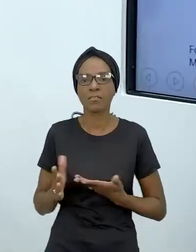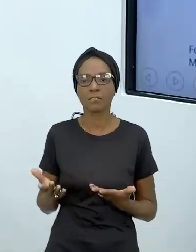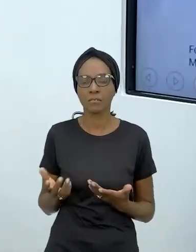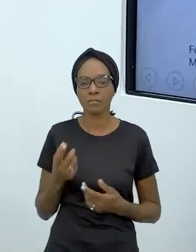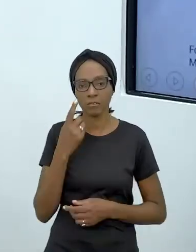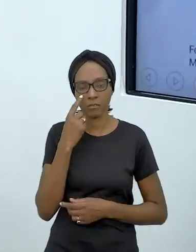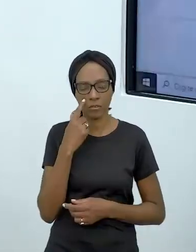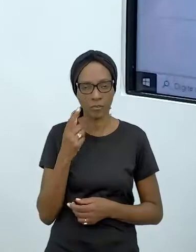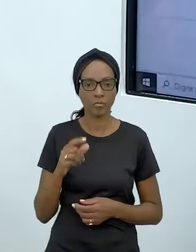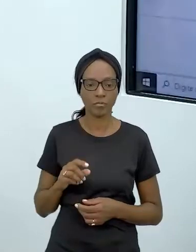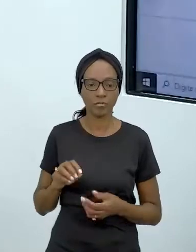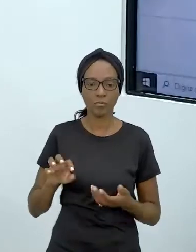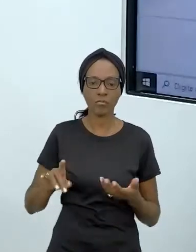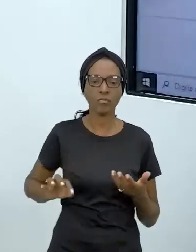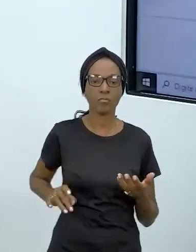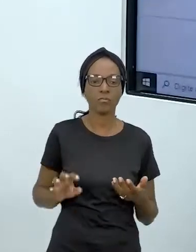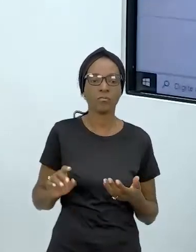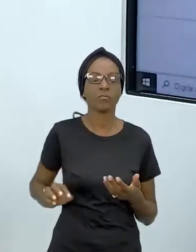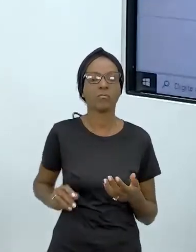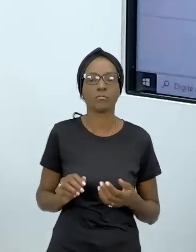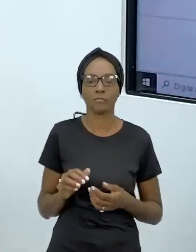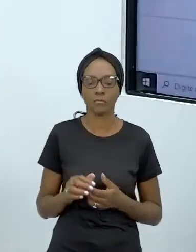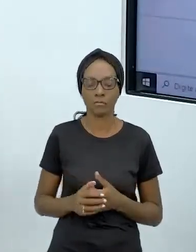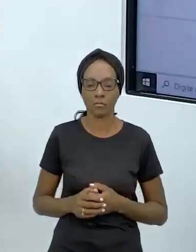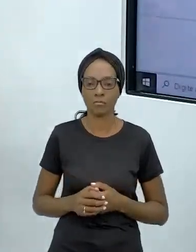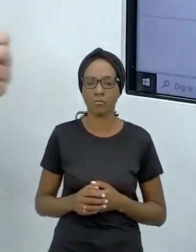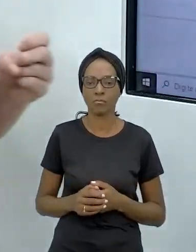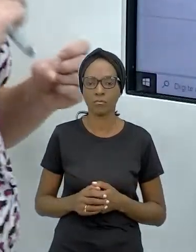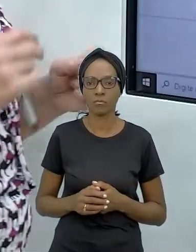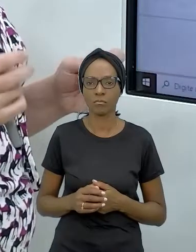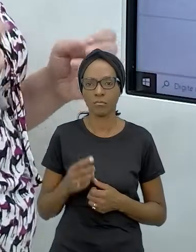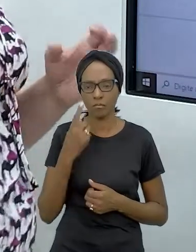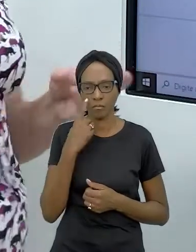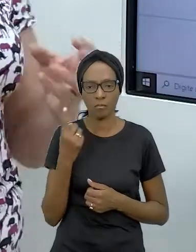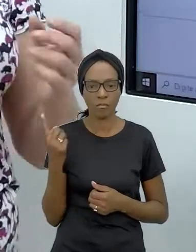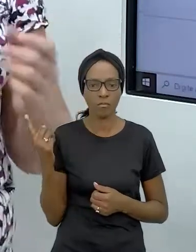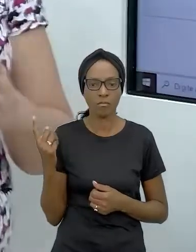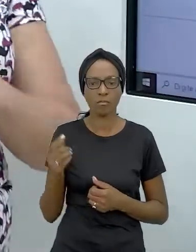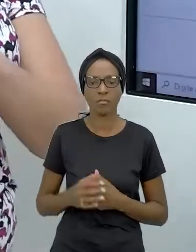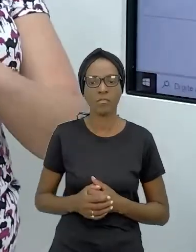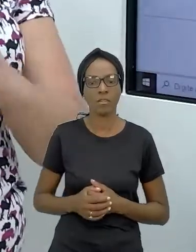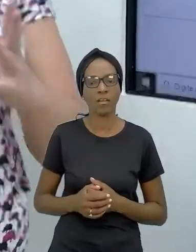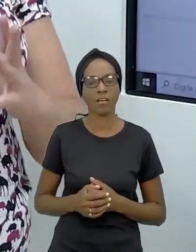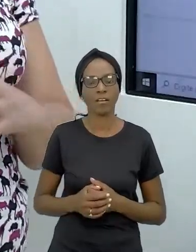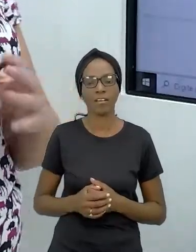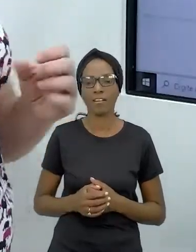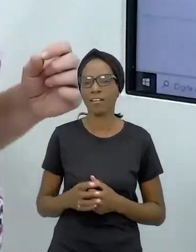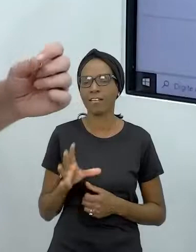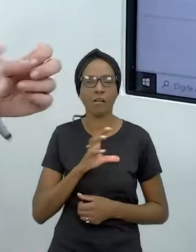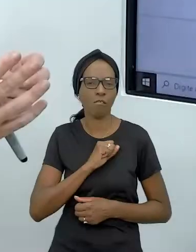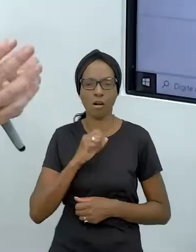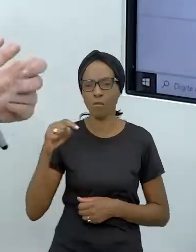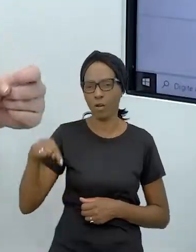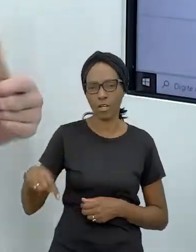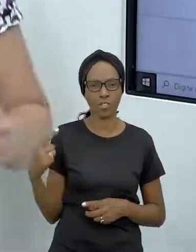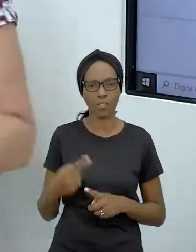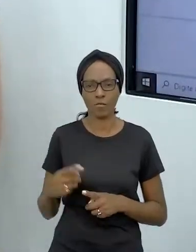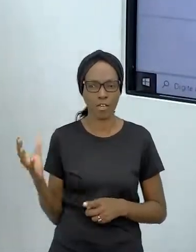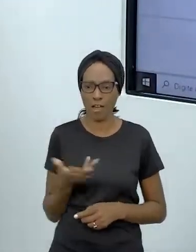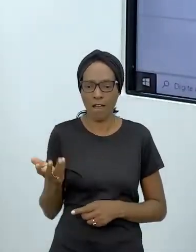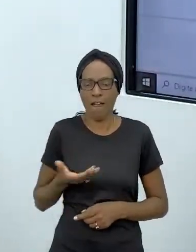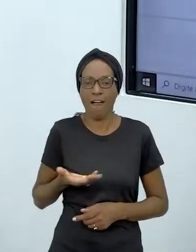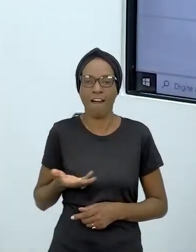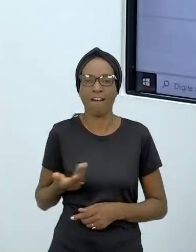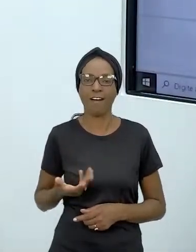contas, pra vocês verem como que dá. Se a nossa... Aí, ó, eles são muito ligeiros, adoro esse estúdio, porque eles são muito ligeiros.